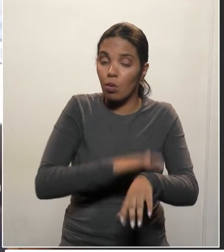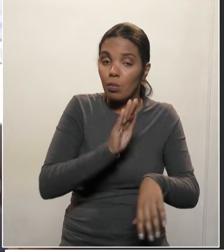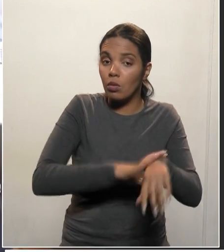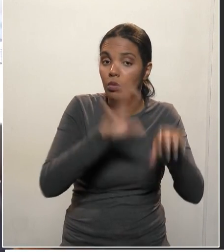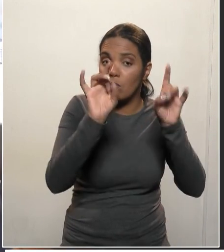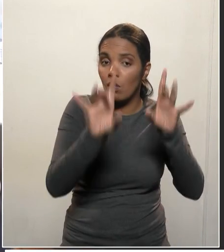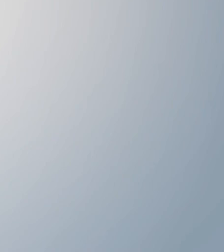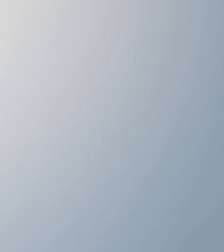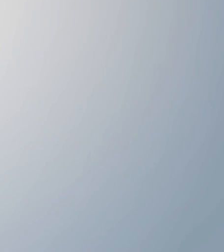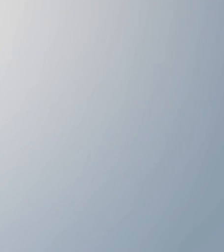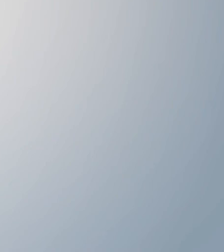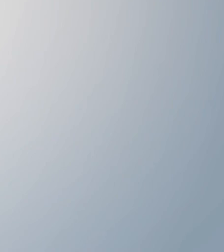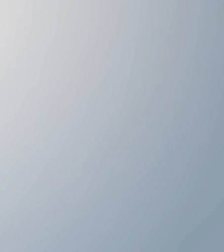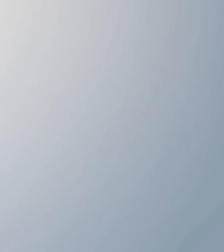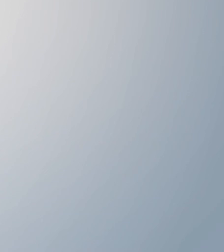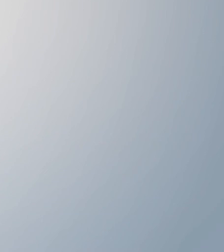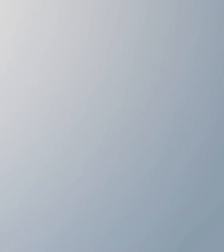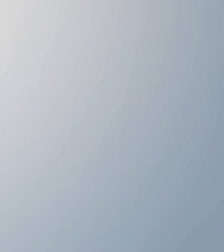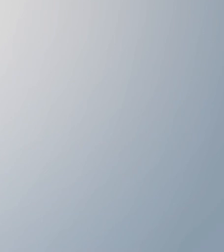estamos...